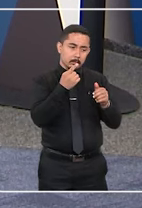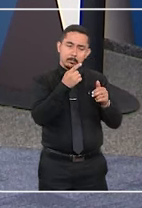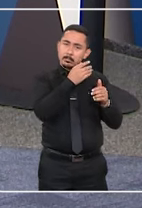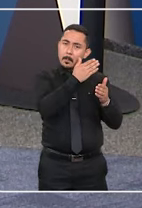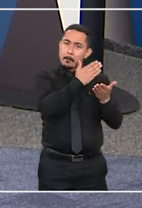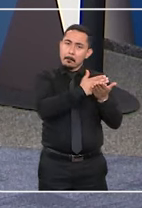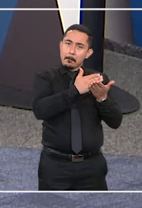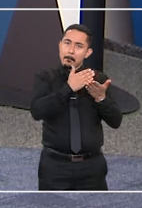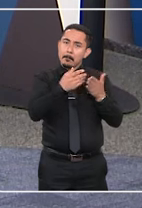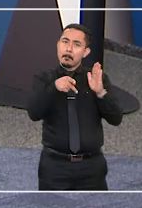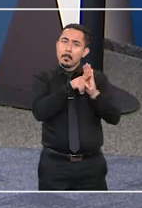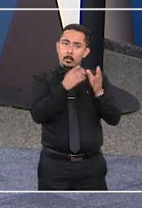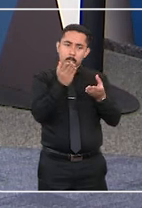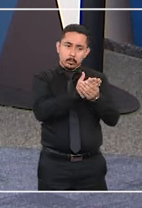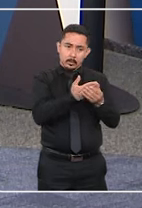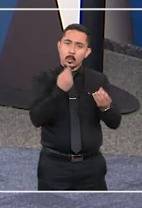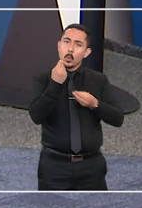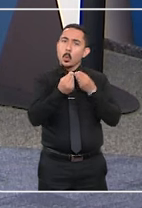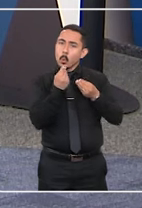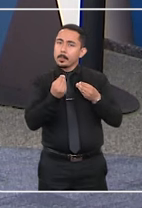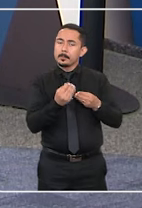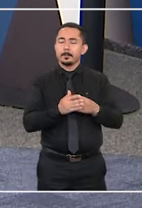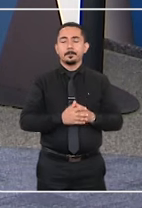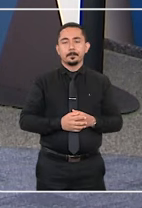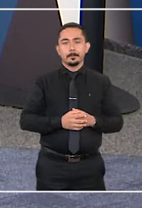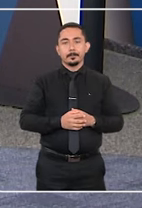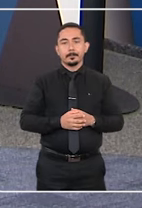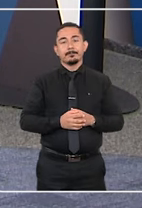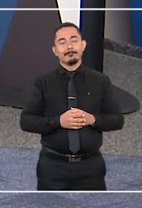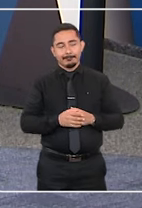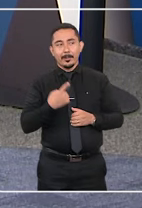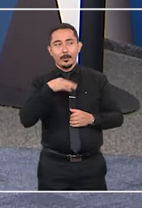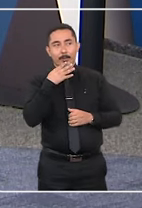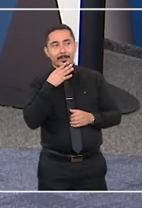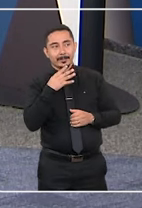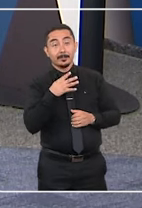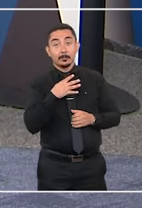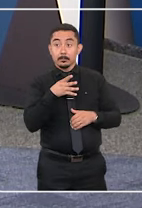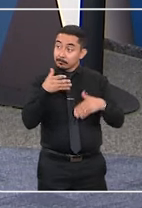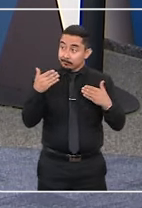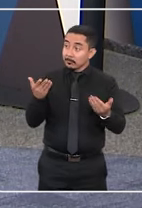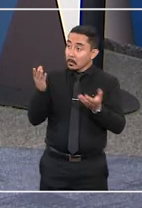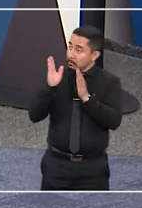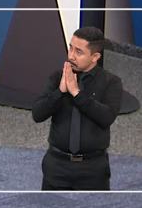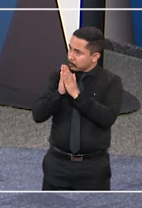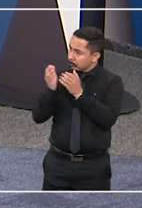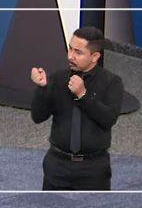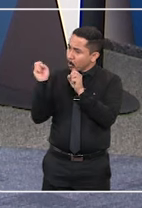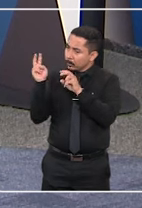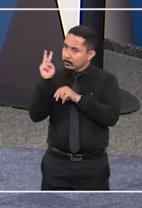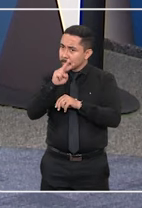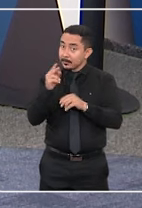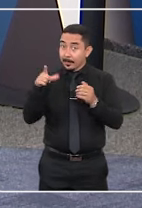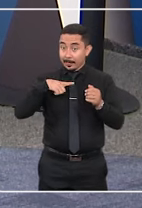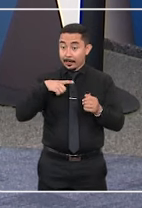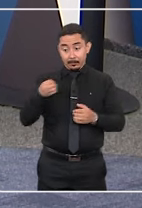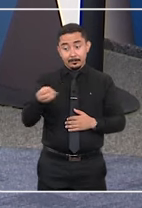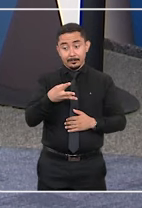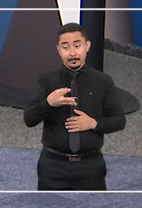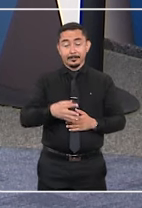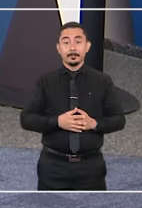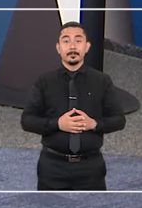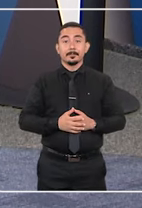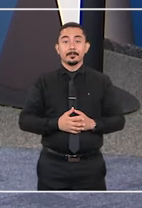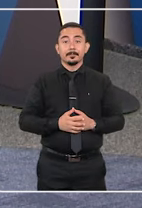sobre peças processuais? Conheço sim, Kátia. Assisto muito. Pois é, Jaffer. Então, fica aqui com a gente, porque temos uma novidade.